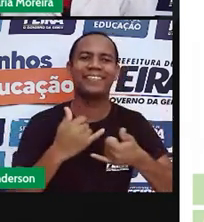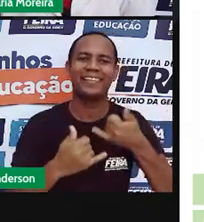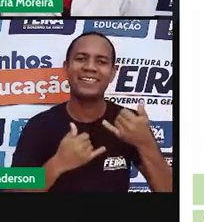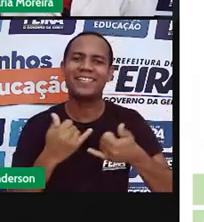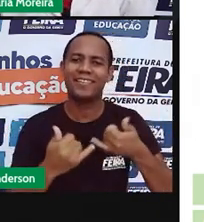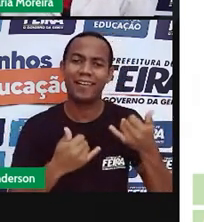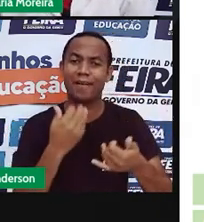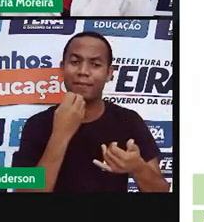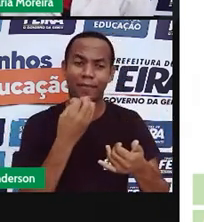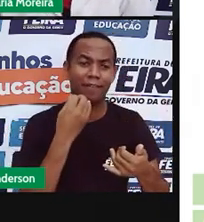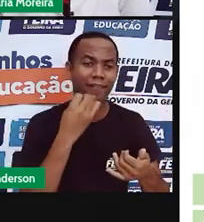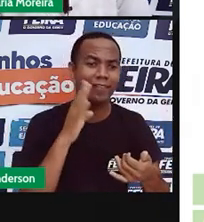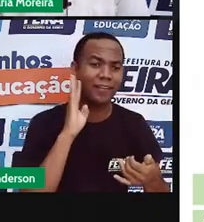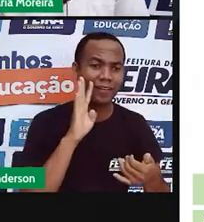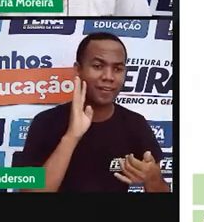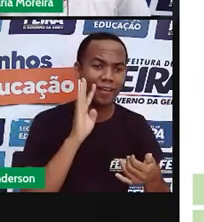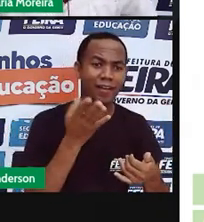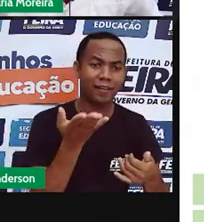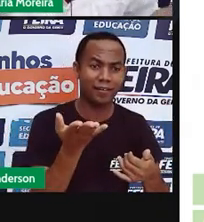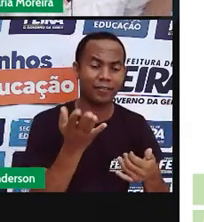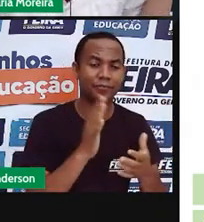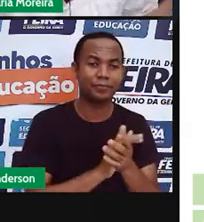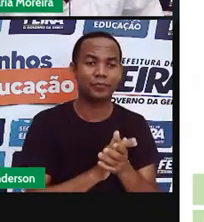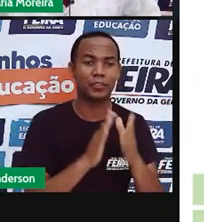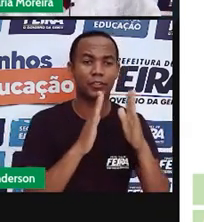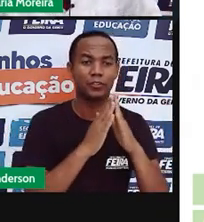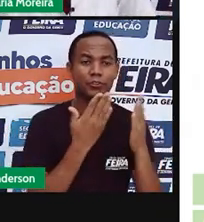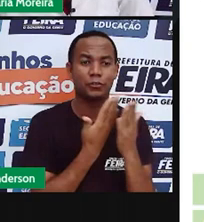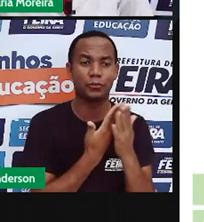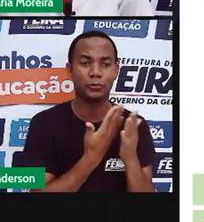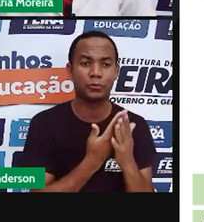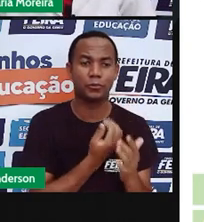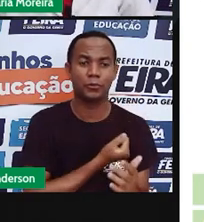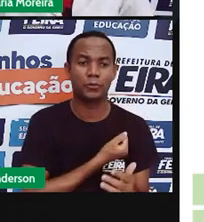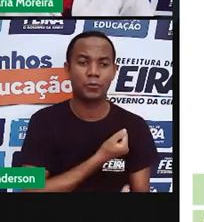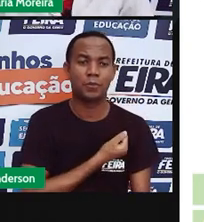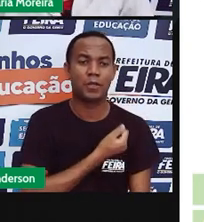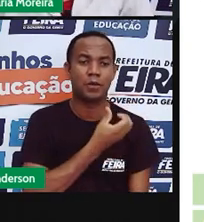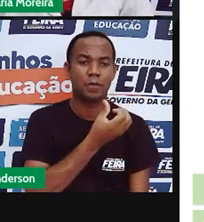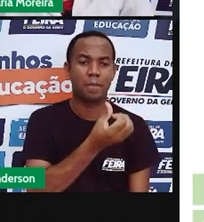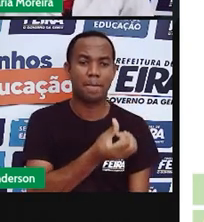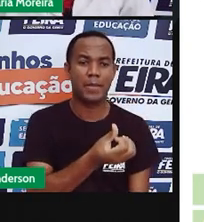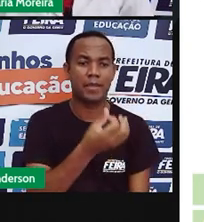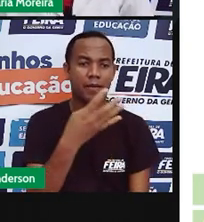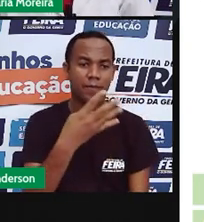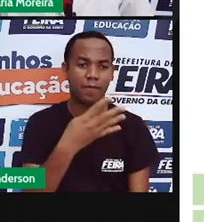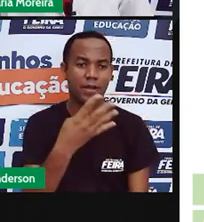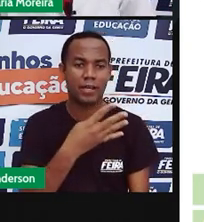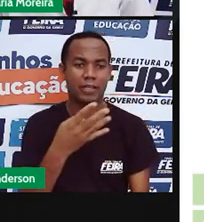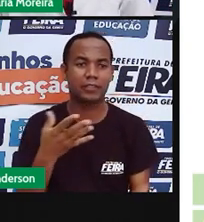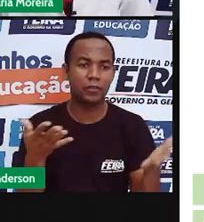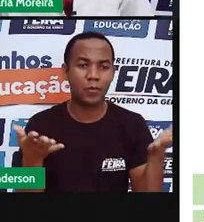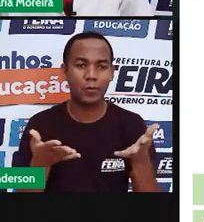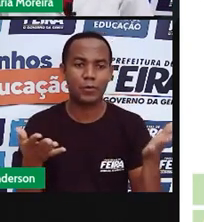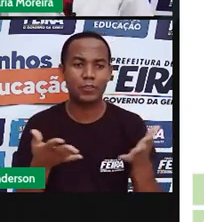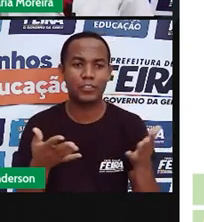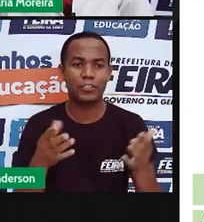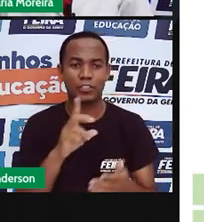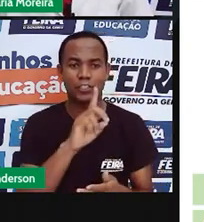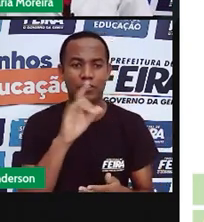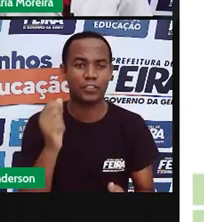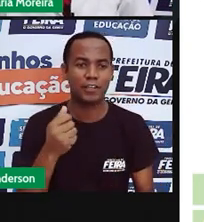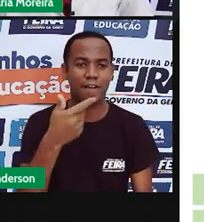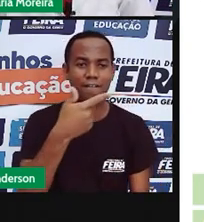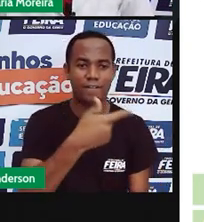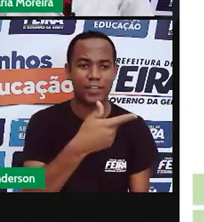vocês preferirem chamar, tá? Nossa aula de número 64. Hoje, dia 26 do mês